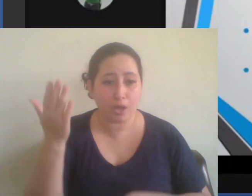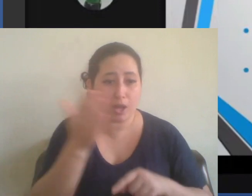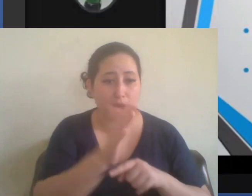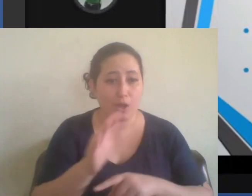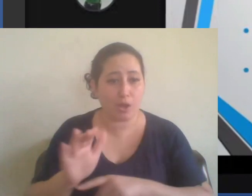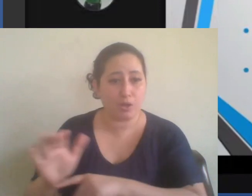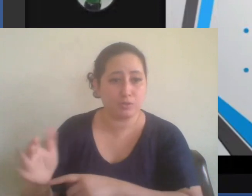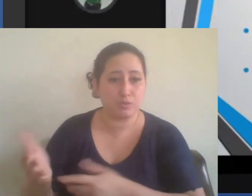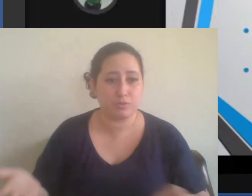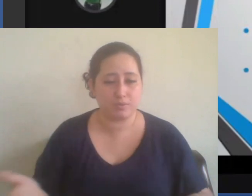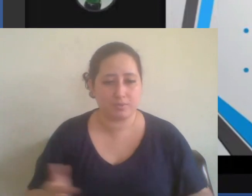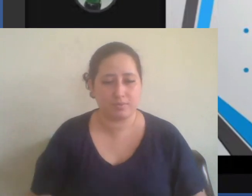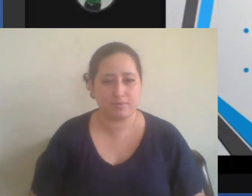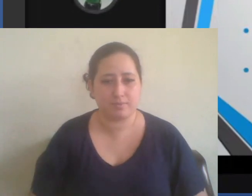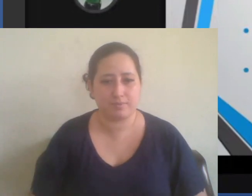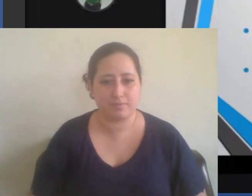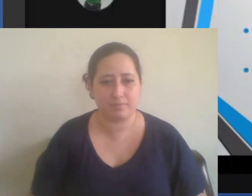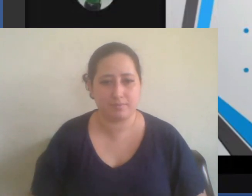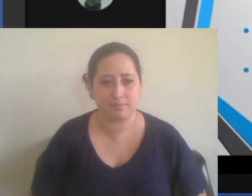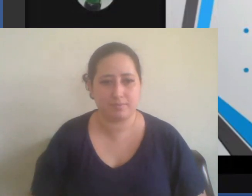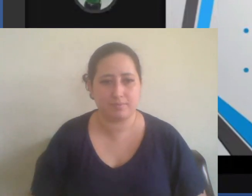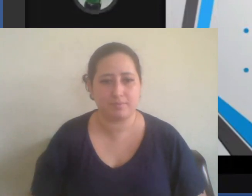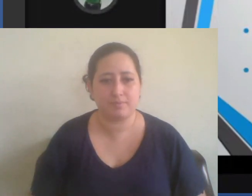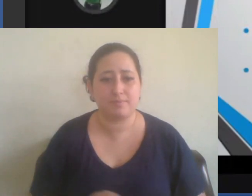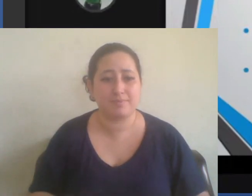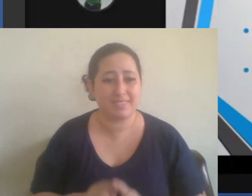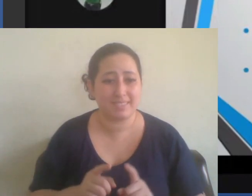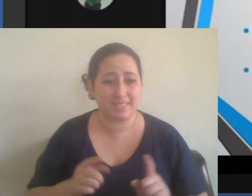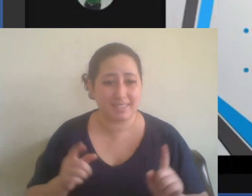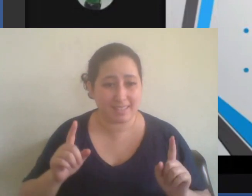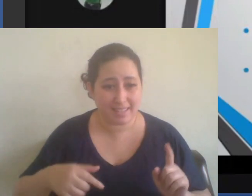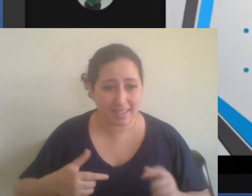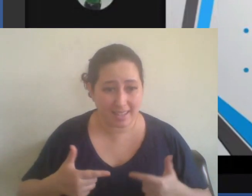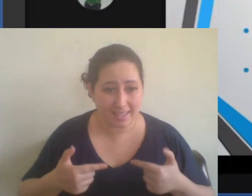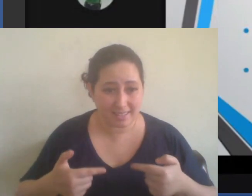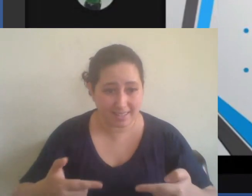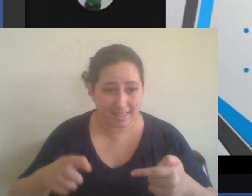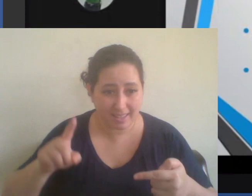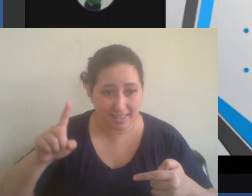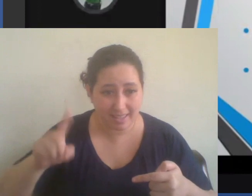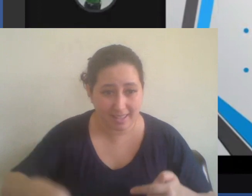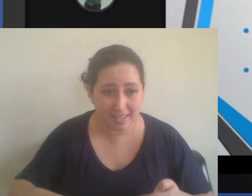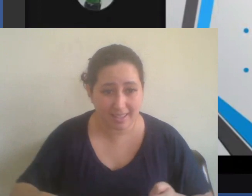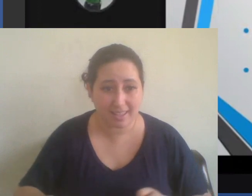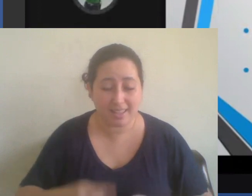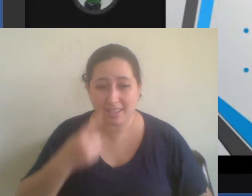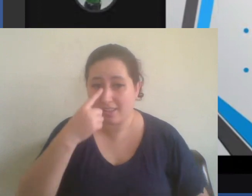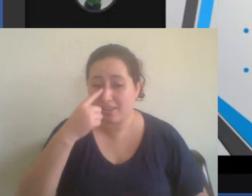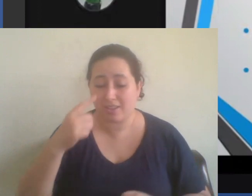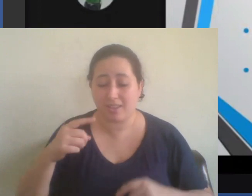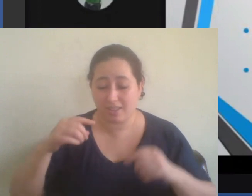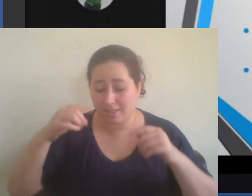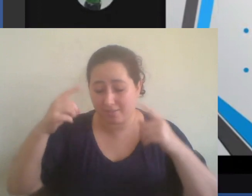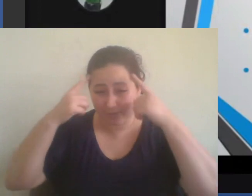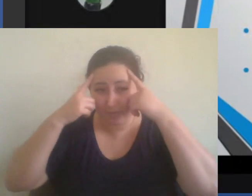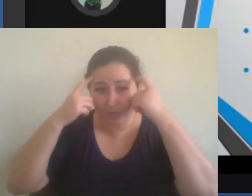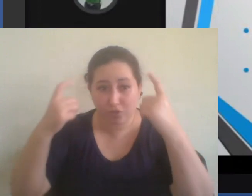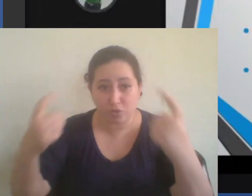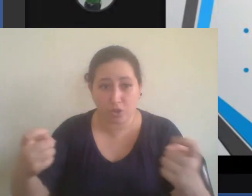mas as guerras são marcadas por violência contra mulheres crianças